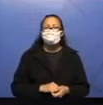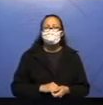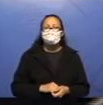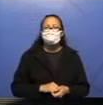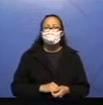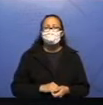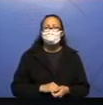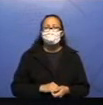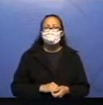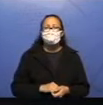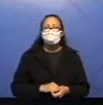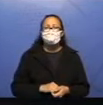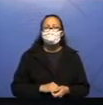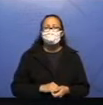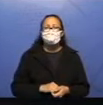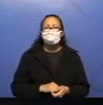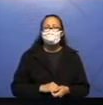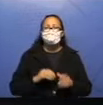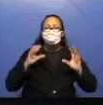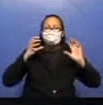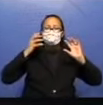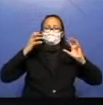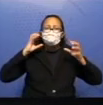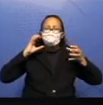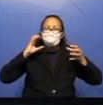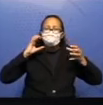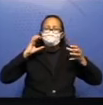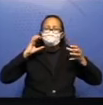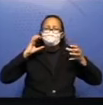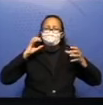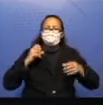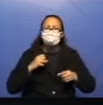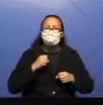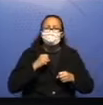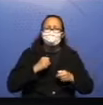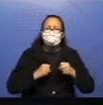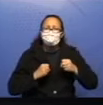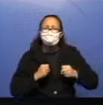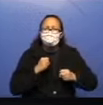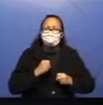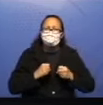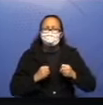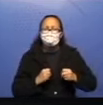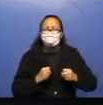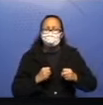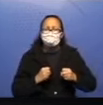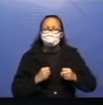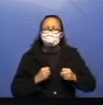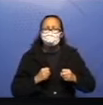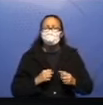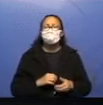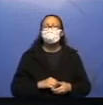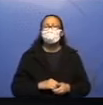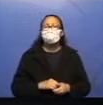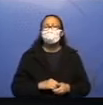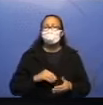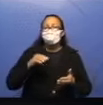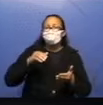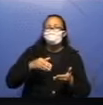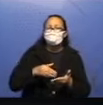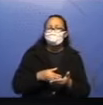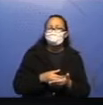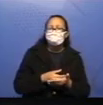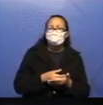Olha lá. O milho chegou correndo. Olha o verbo destacado. Chegou. A colher